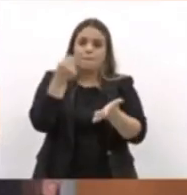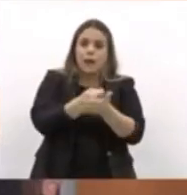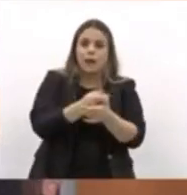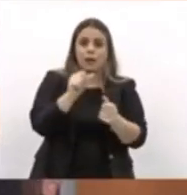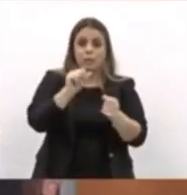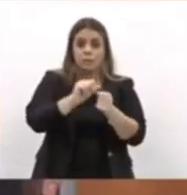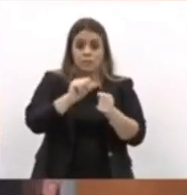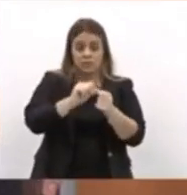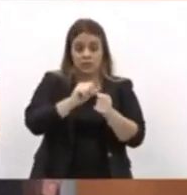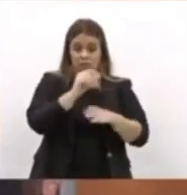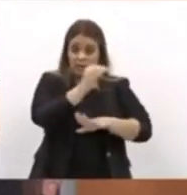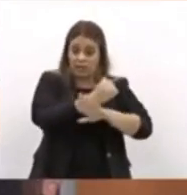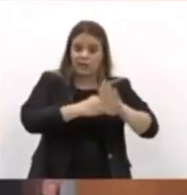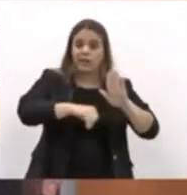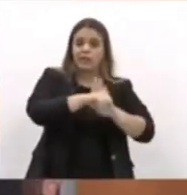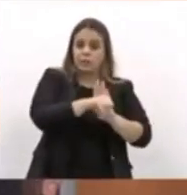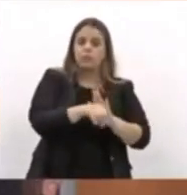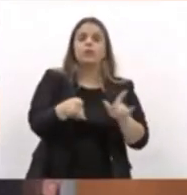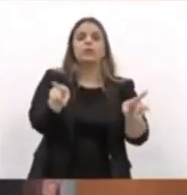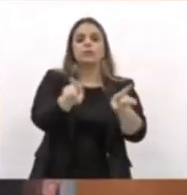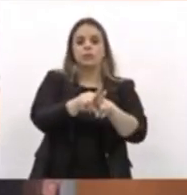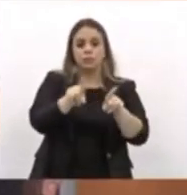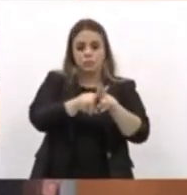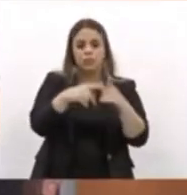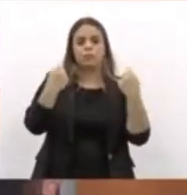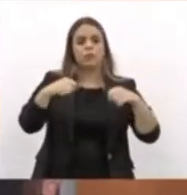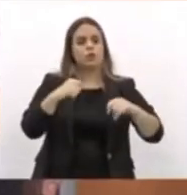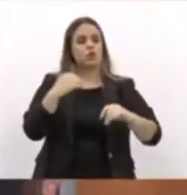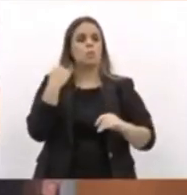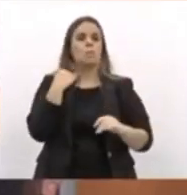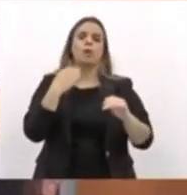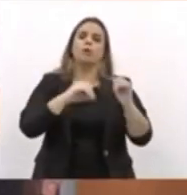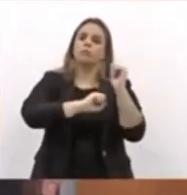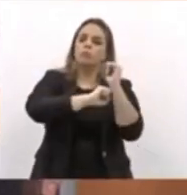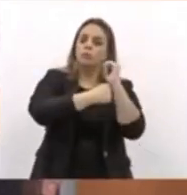criminosos tem que ter as suas contas bloqueadas. Comércio